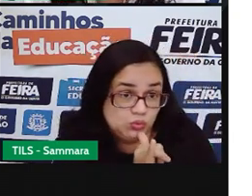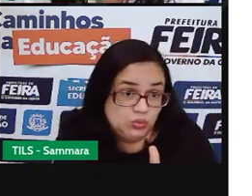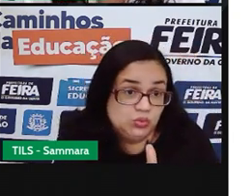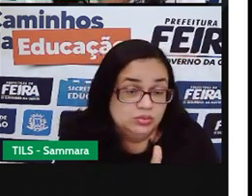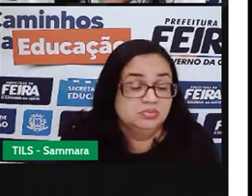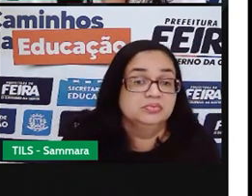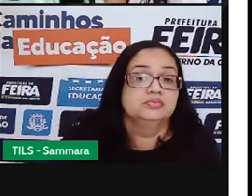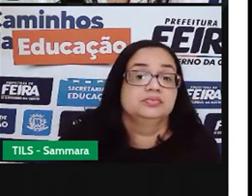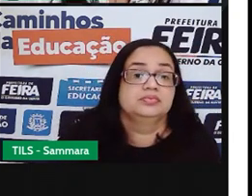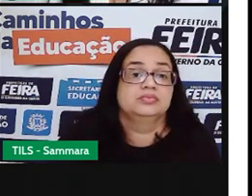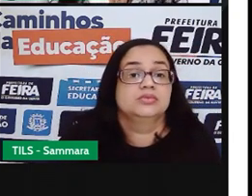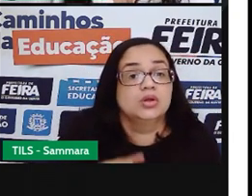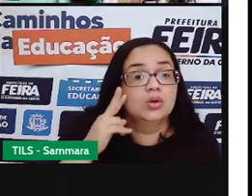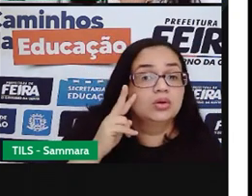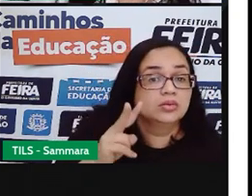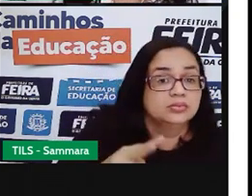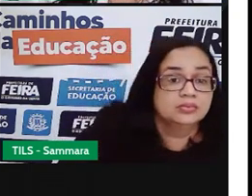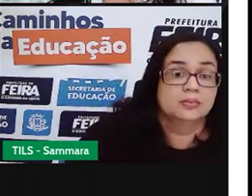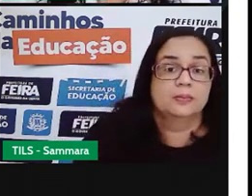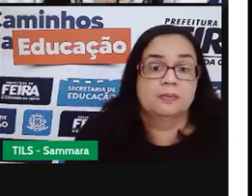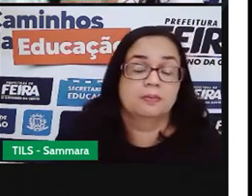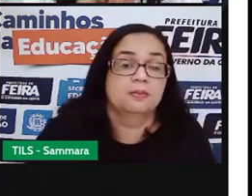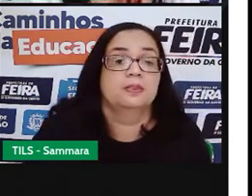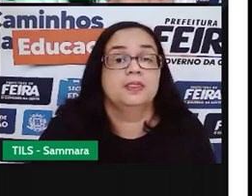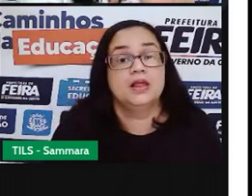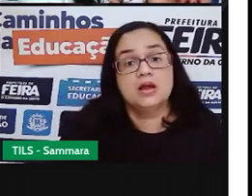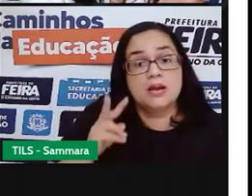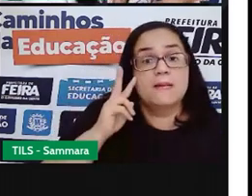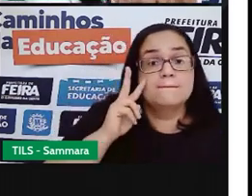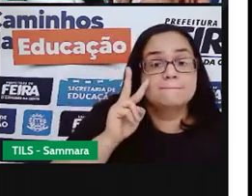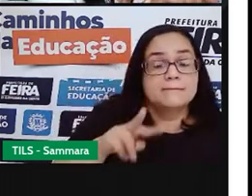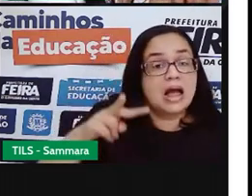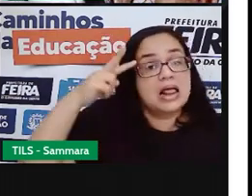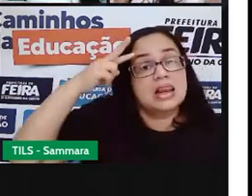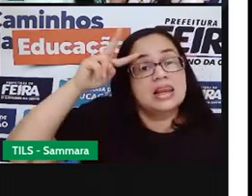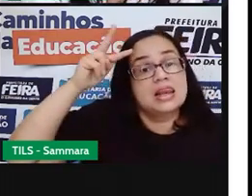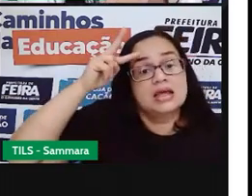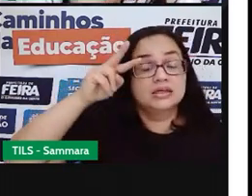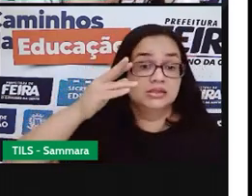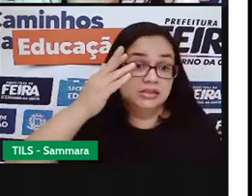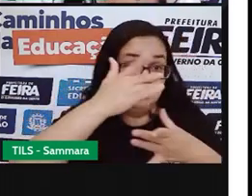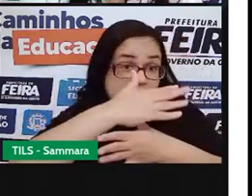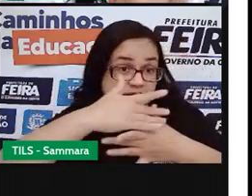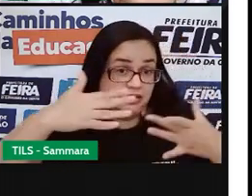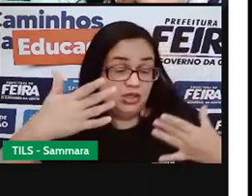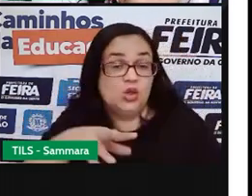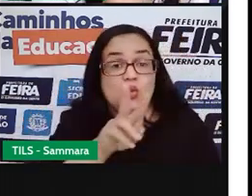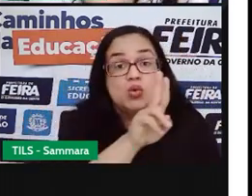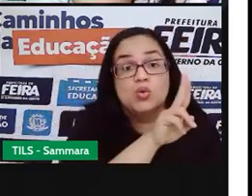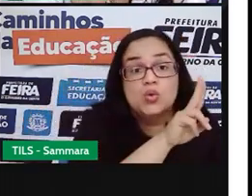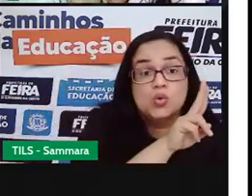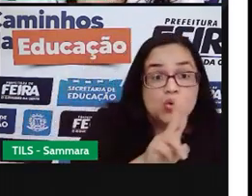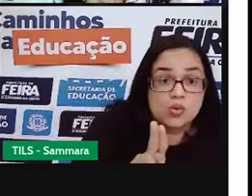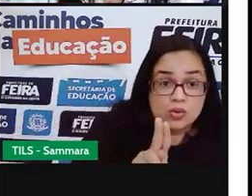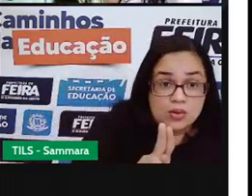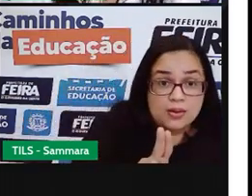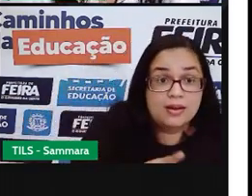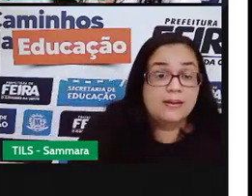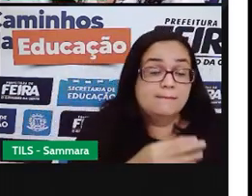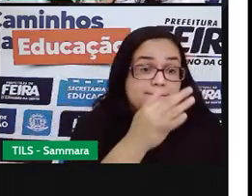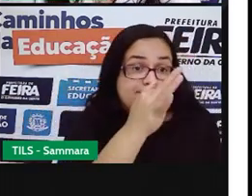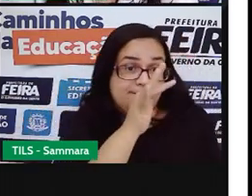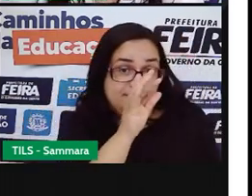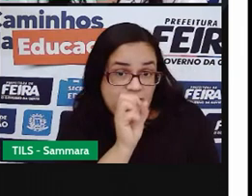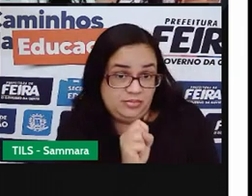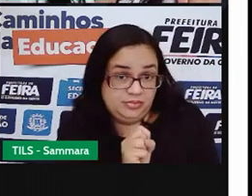site da Câmara. Olha só. Olha lá, o emblema da nossa cidade e o nome. Câmara Municipal de Feira